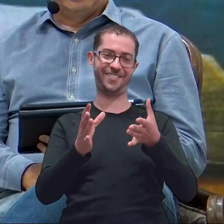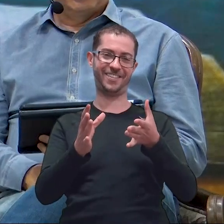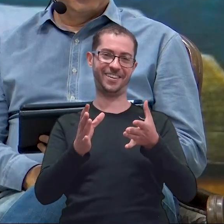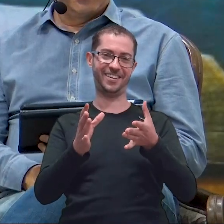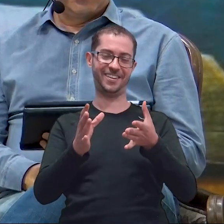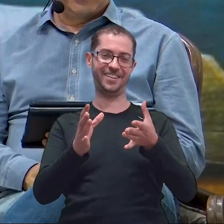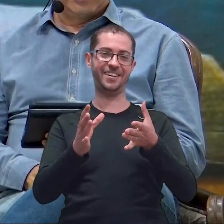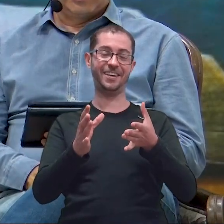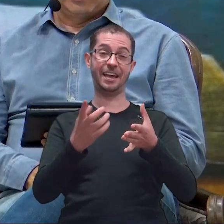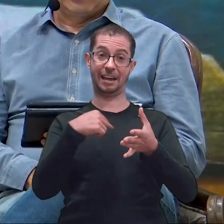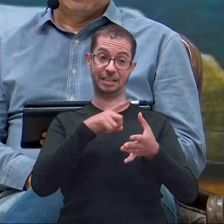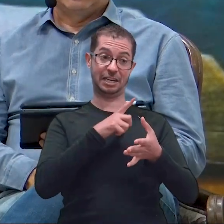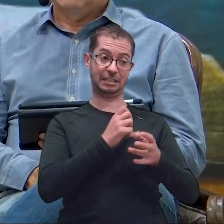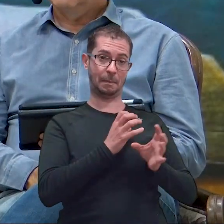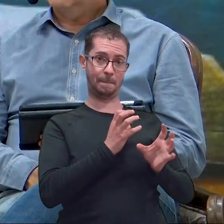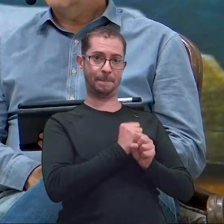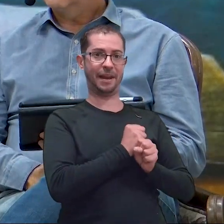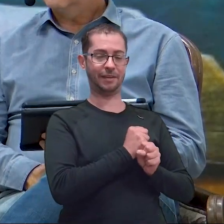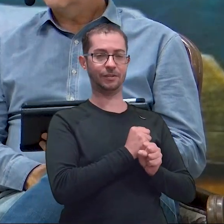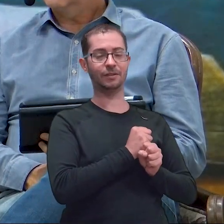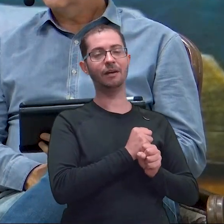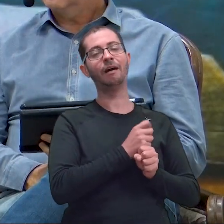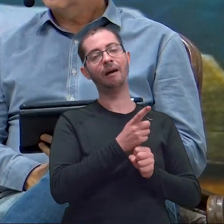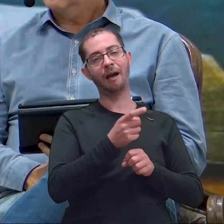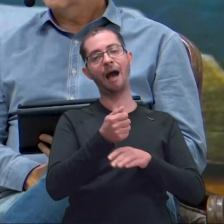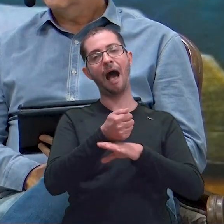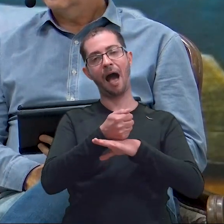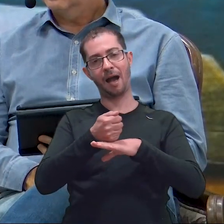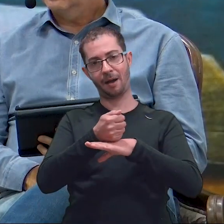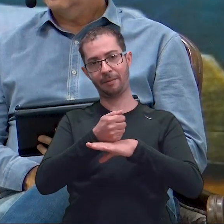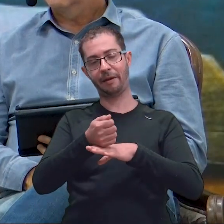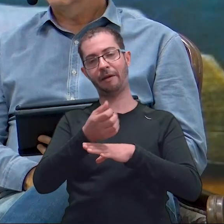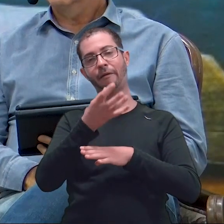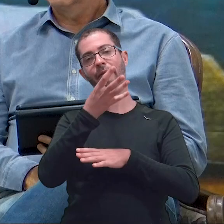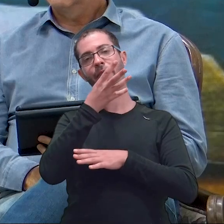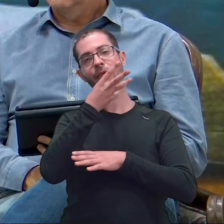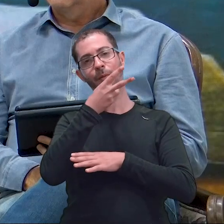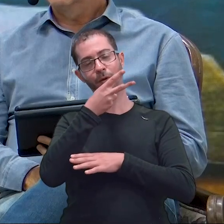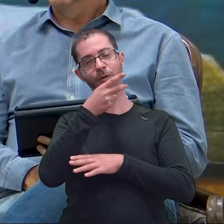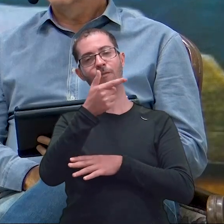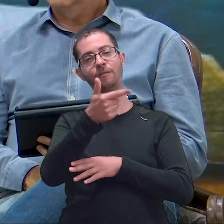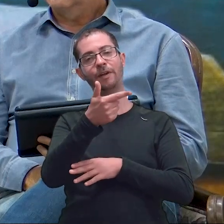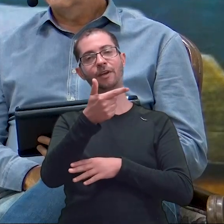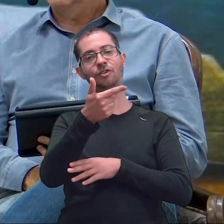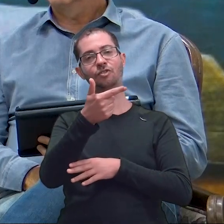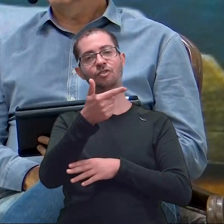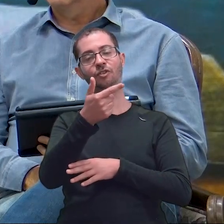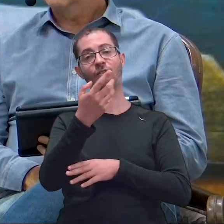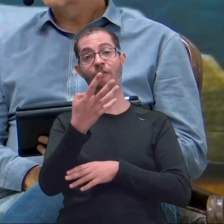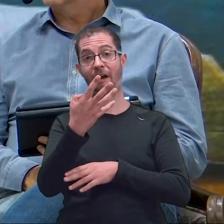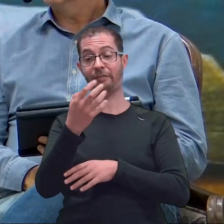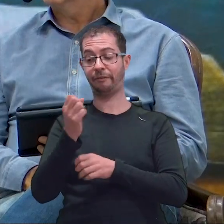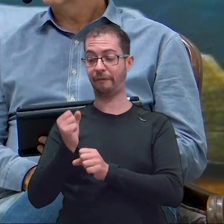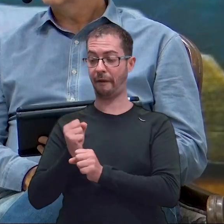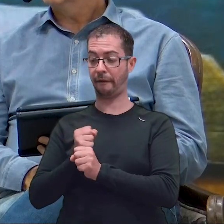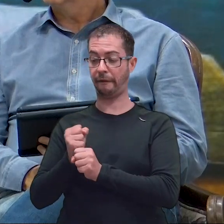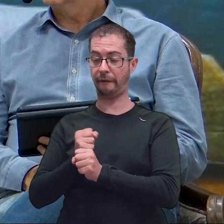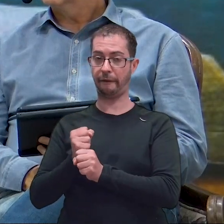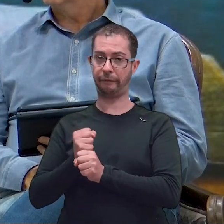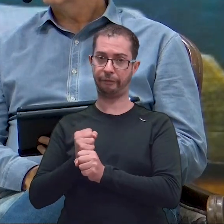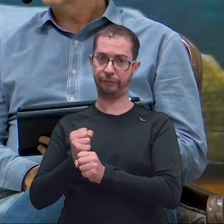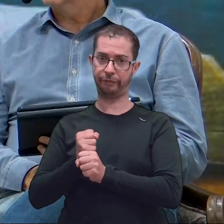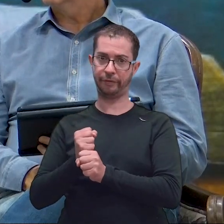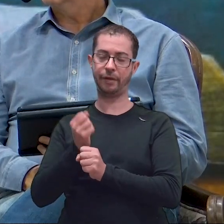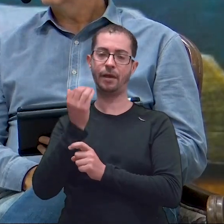atemporal. Aí, que aconteceu com Abraão? Demorou simplesmente 24 anos para ele entender, porque ele foi chamado com 70.